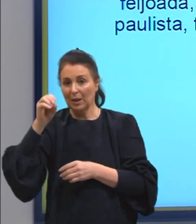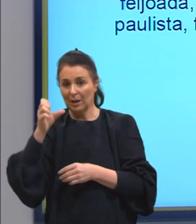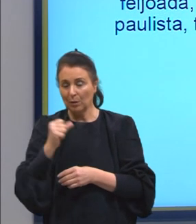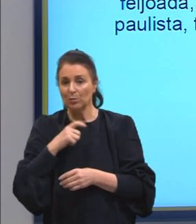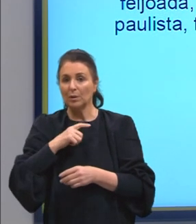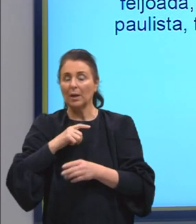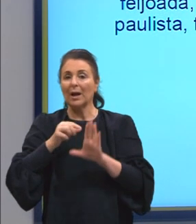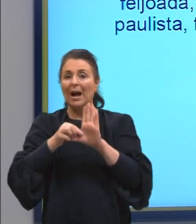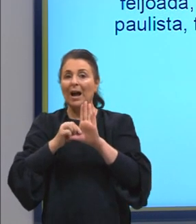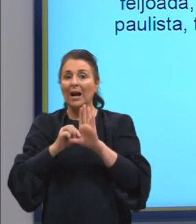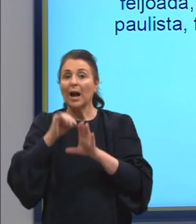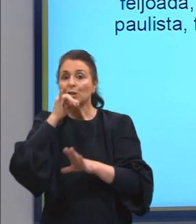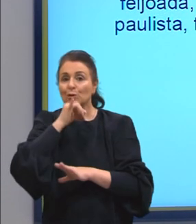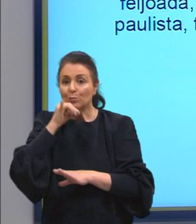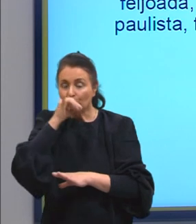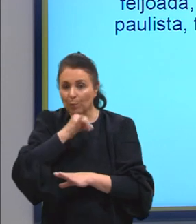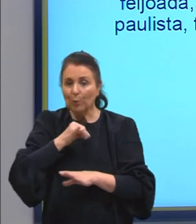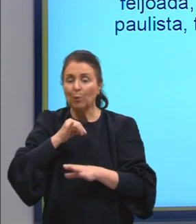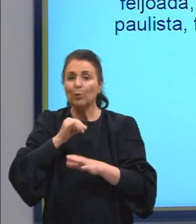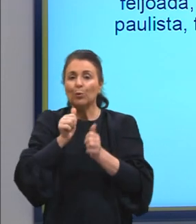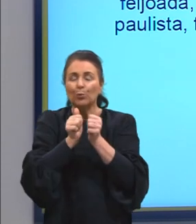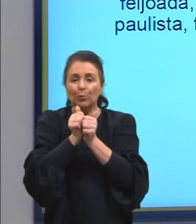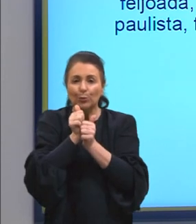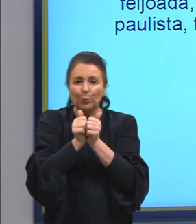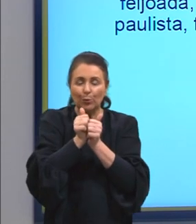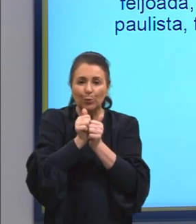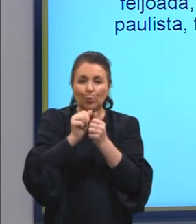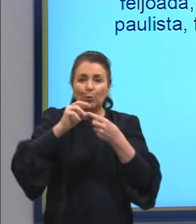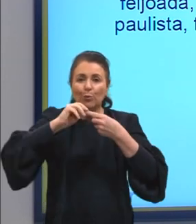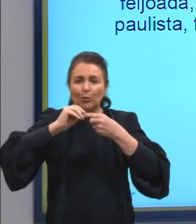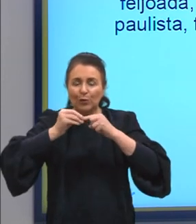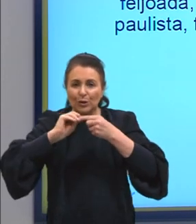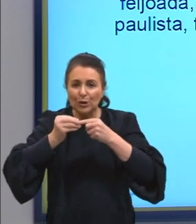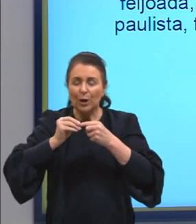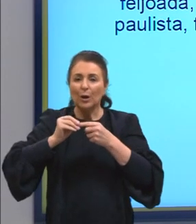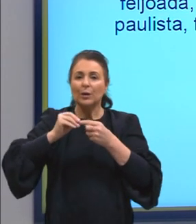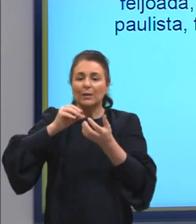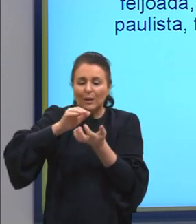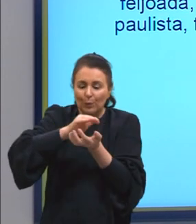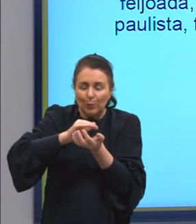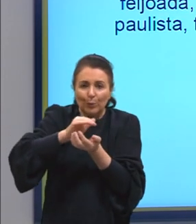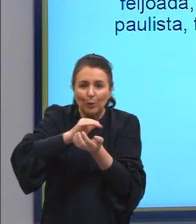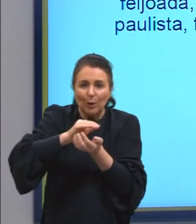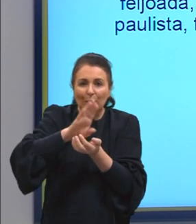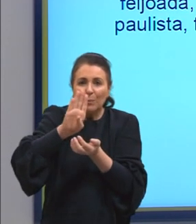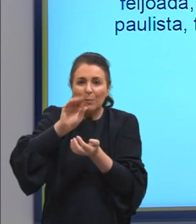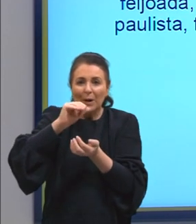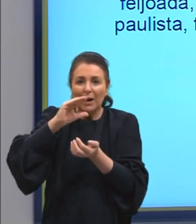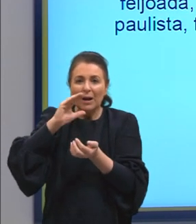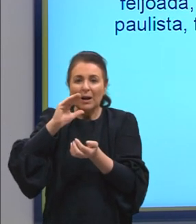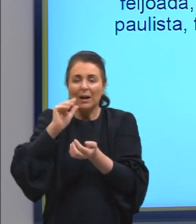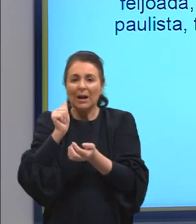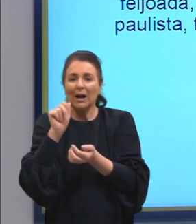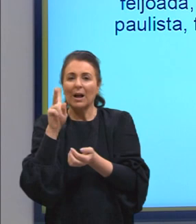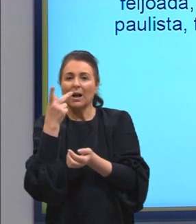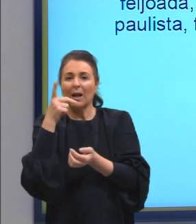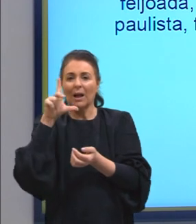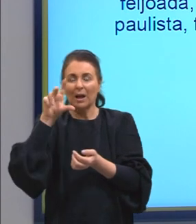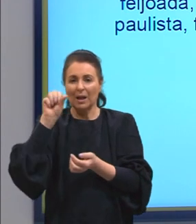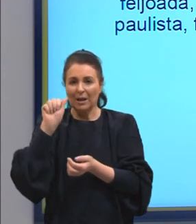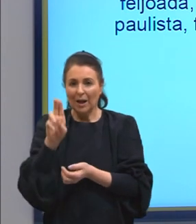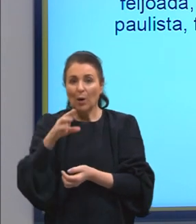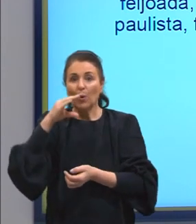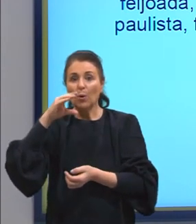de porco, feijoada, aipim frito, bolinho de bacalhau, picadinho, virada paulista, cuscuz